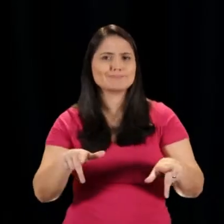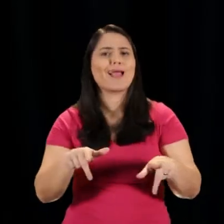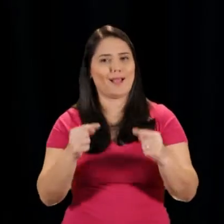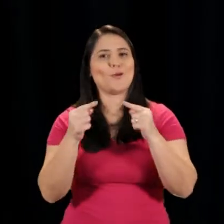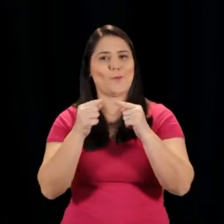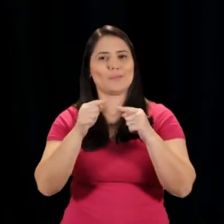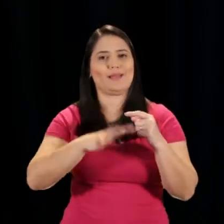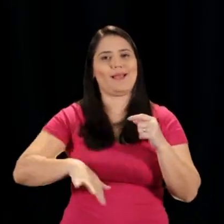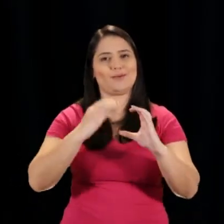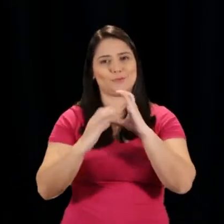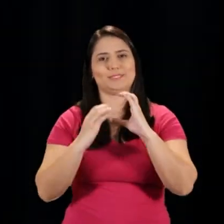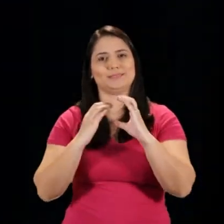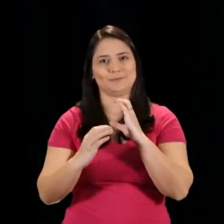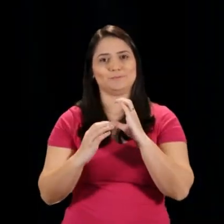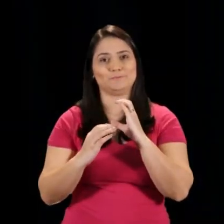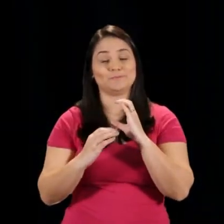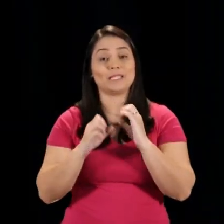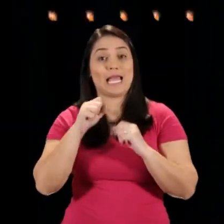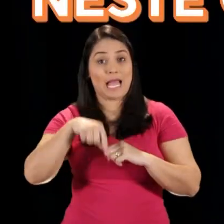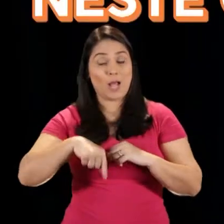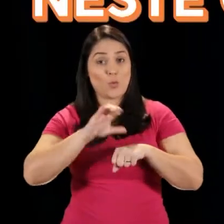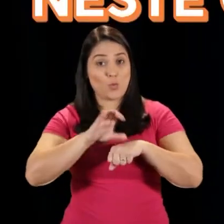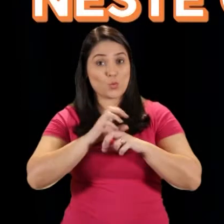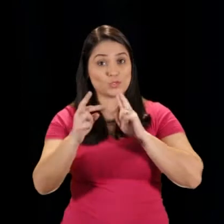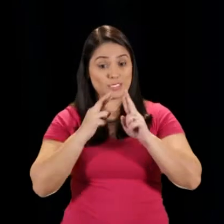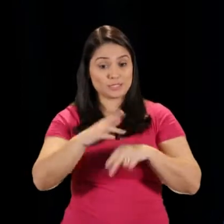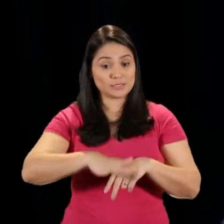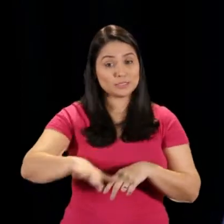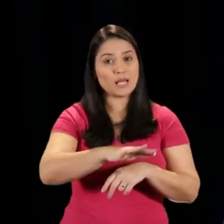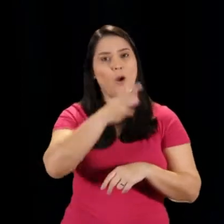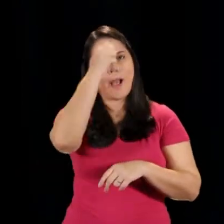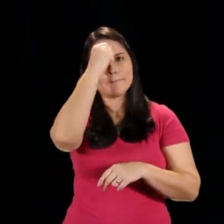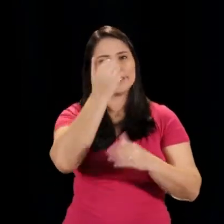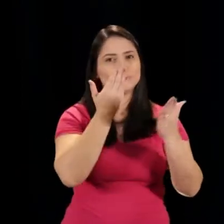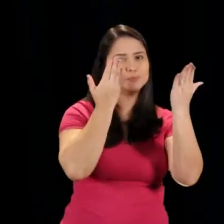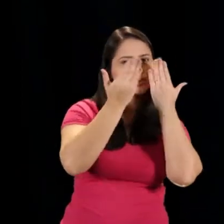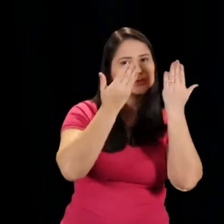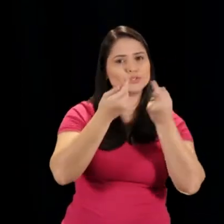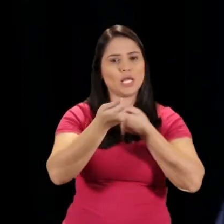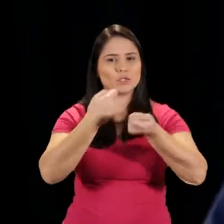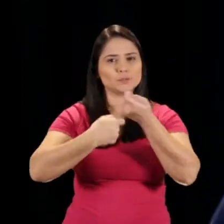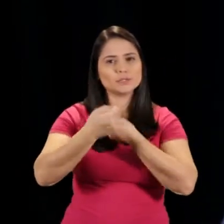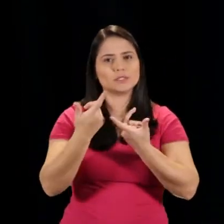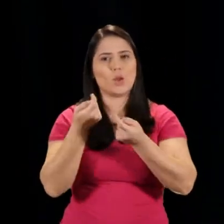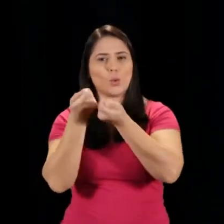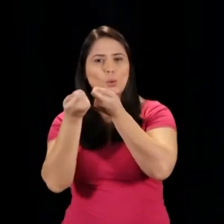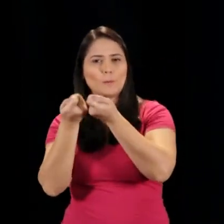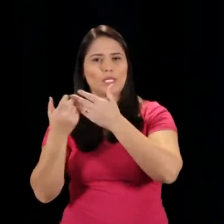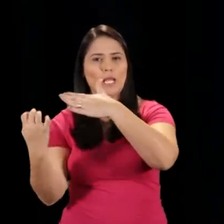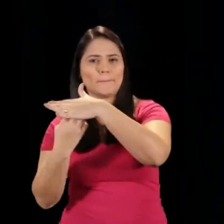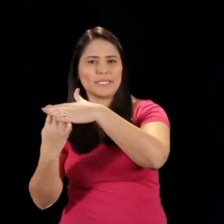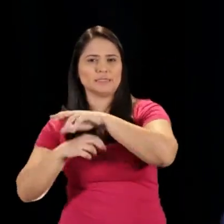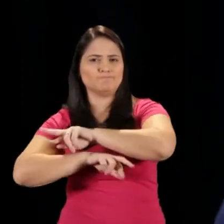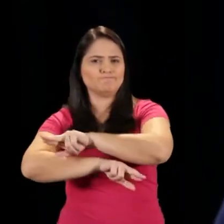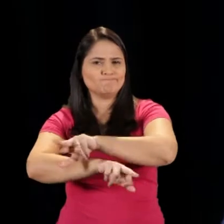você vai se dar muito bem na área da comunicação. No curso de Relações Públicas, você vai aprender um pouco de tudo. Psicologia, administração, economia,